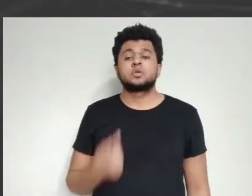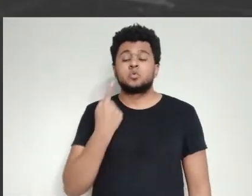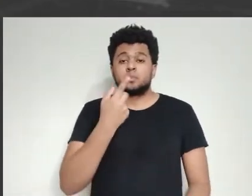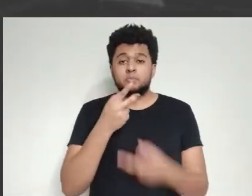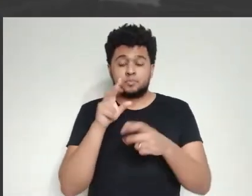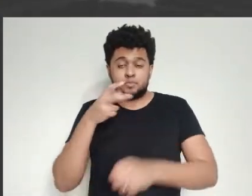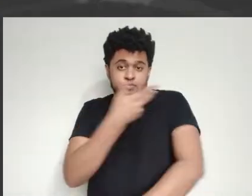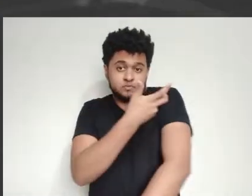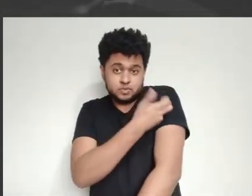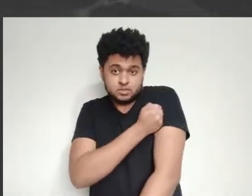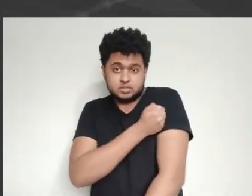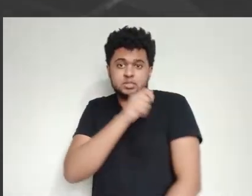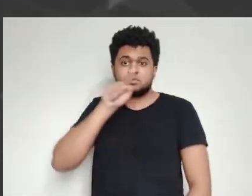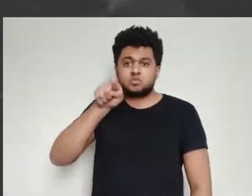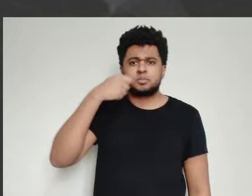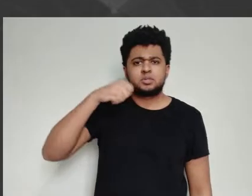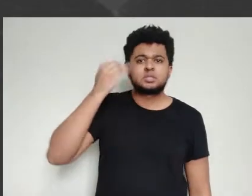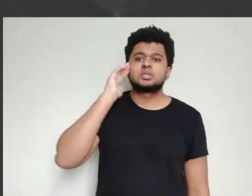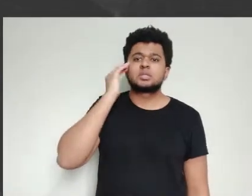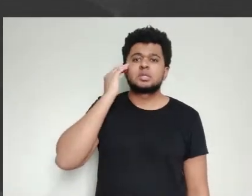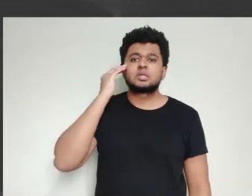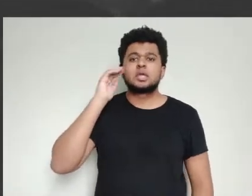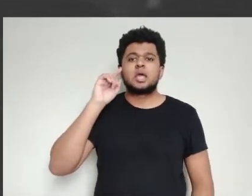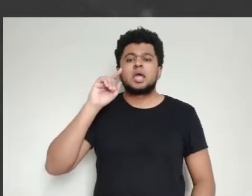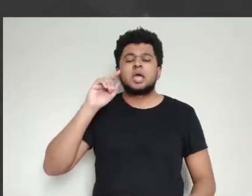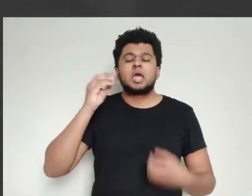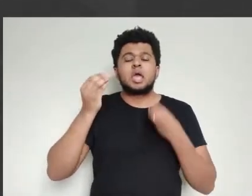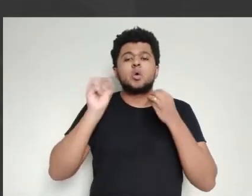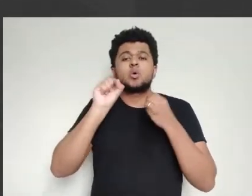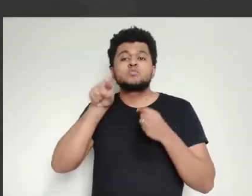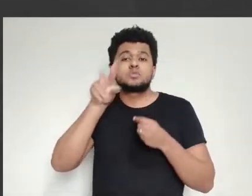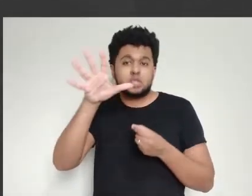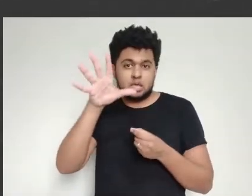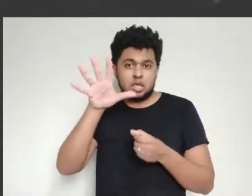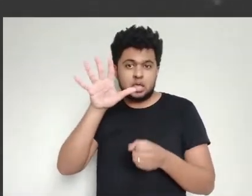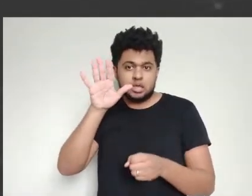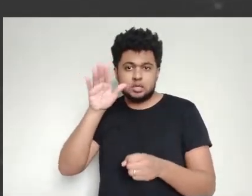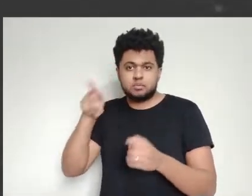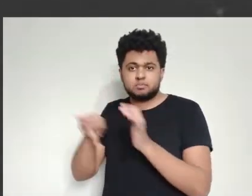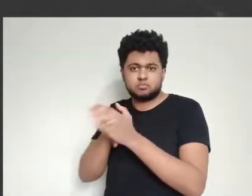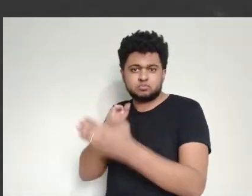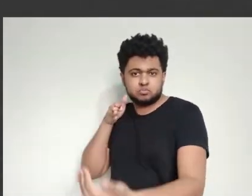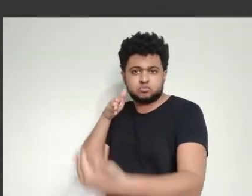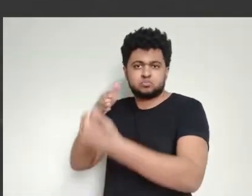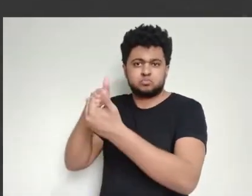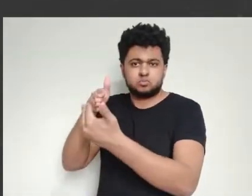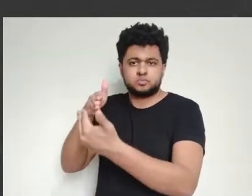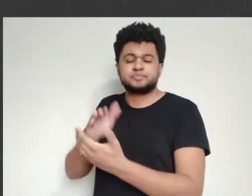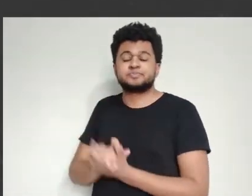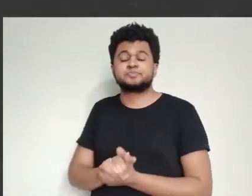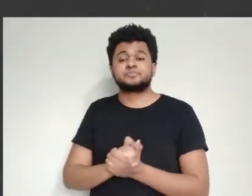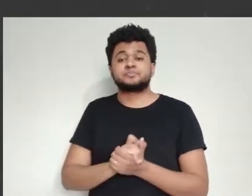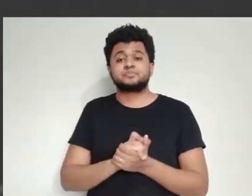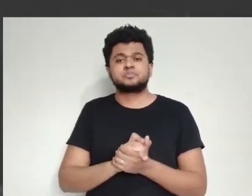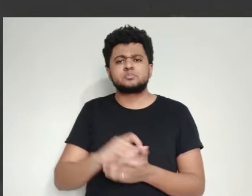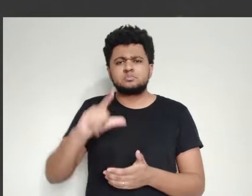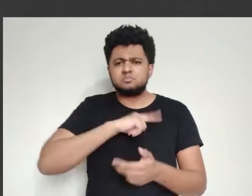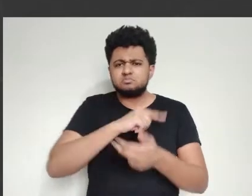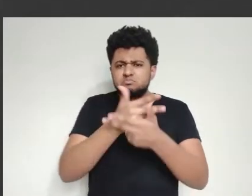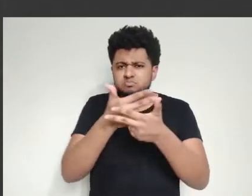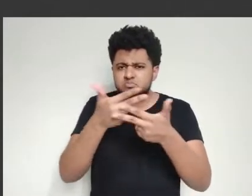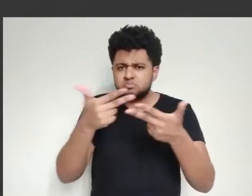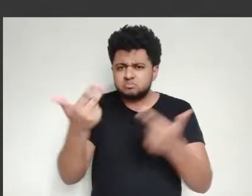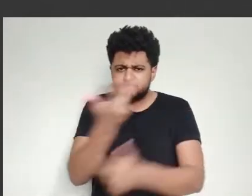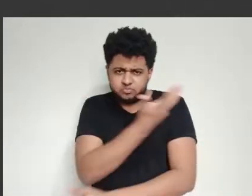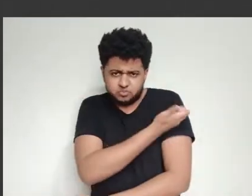conseguir saber qual vai ser a estratégia tecnológica para o desenvolvimento da vacina. Uma vacina, ela parte,